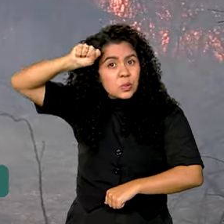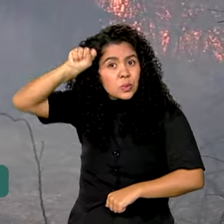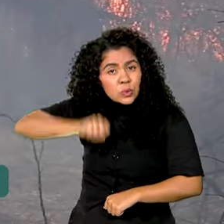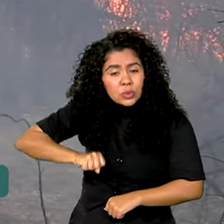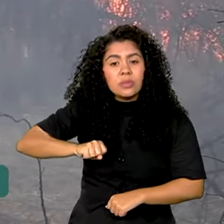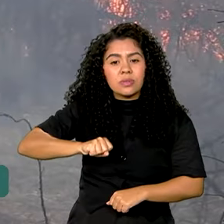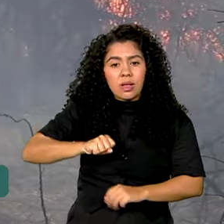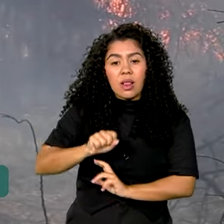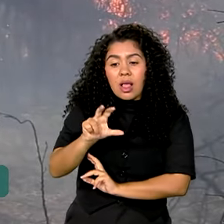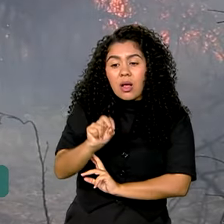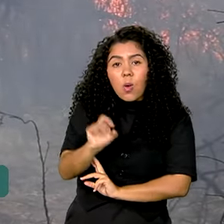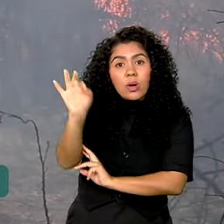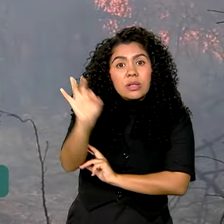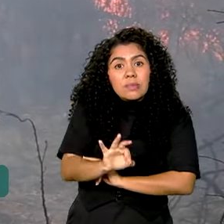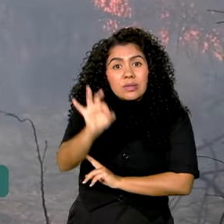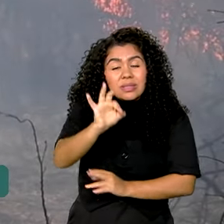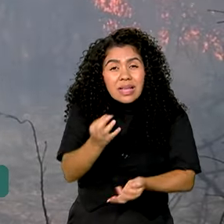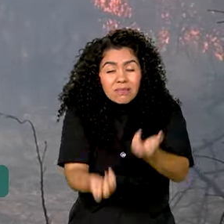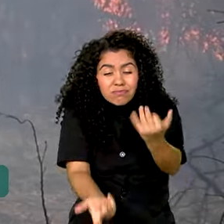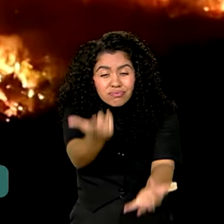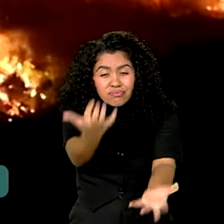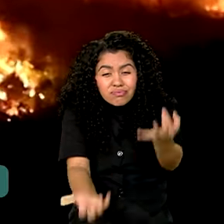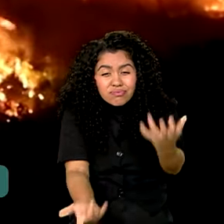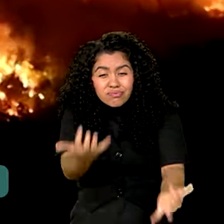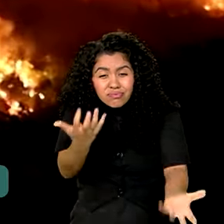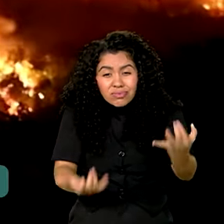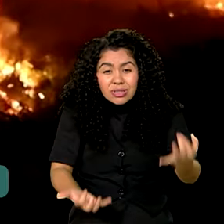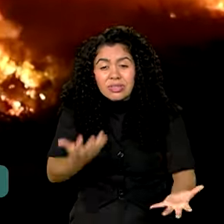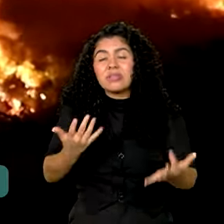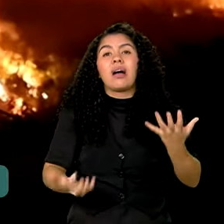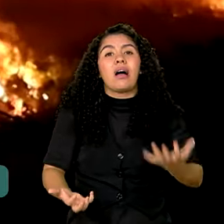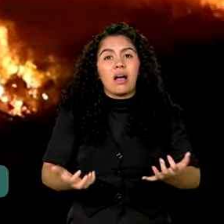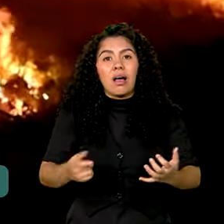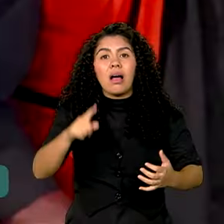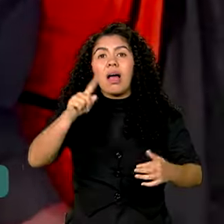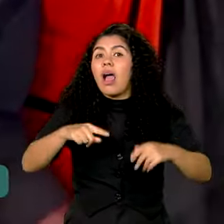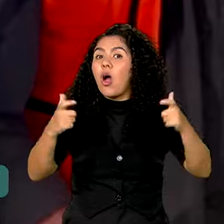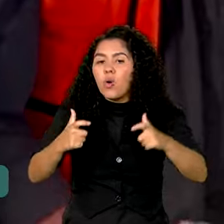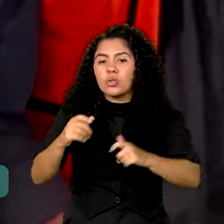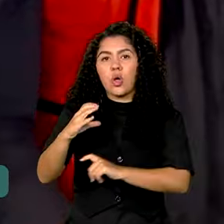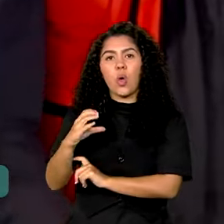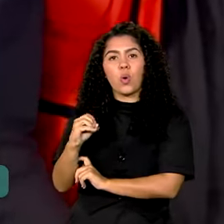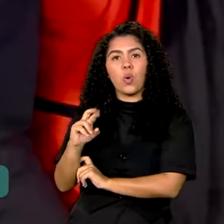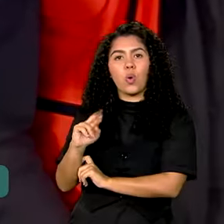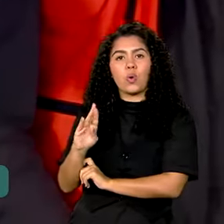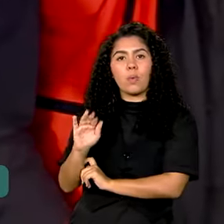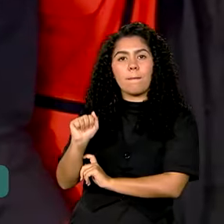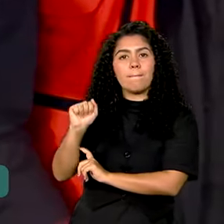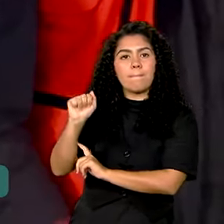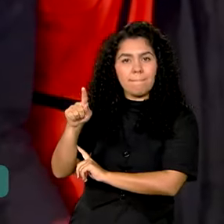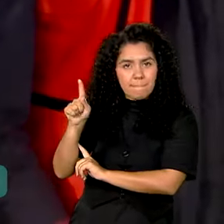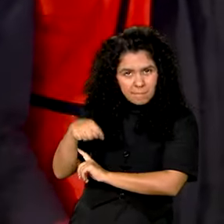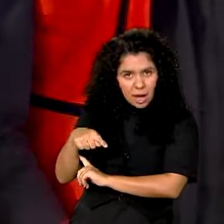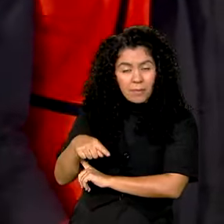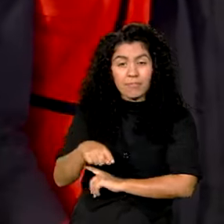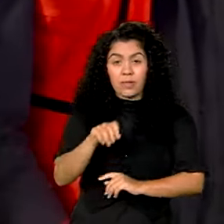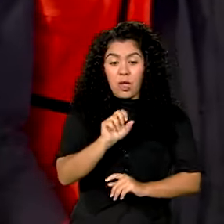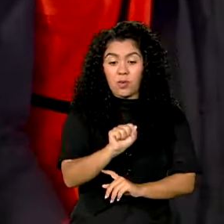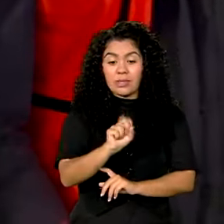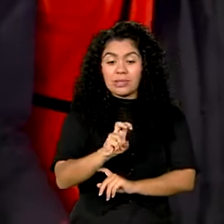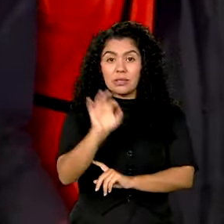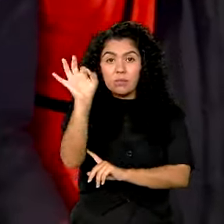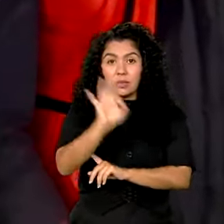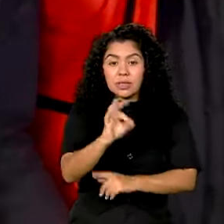metade dos incêndios no Pantanal Sul-Mato-Grossenso acontecem em Curumbá. 85% dos